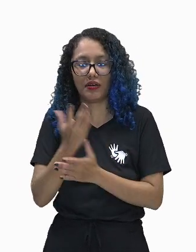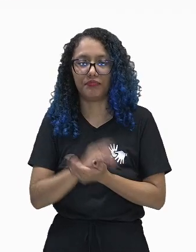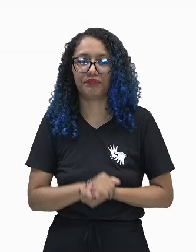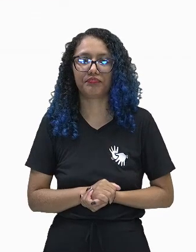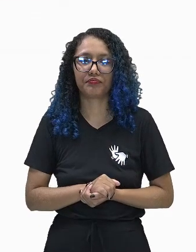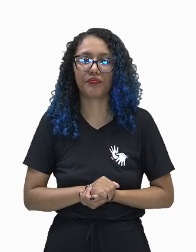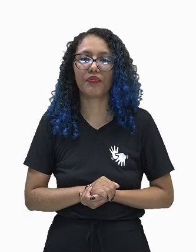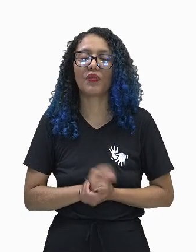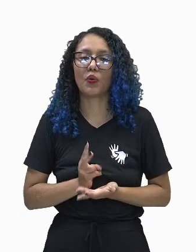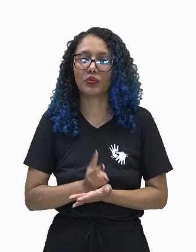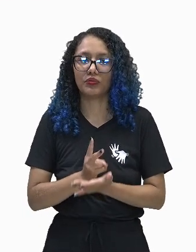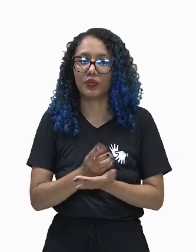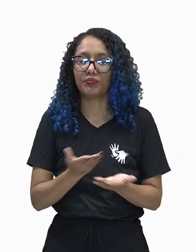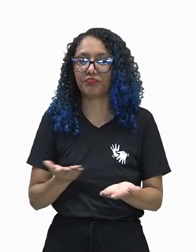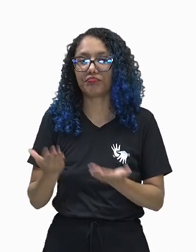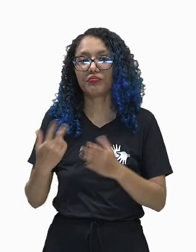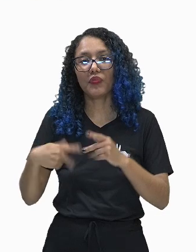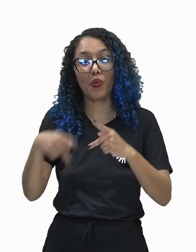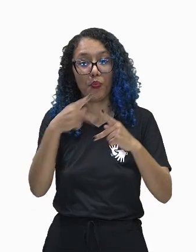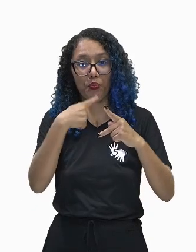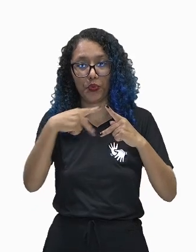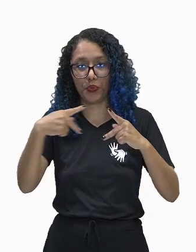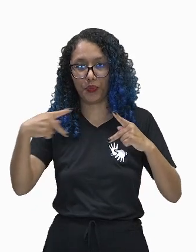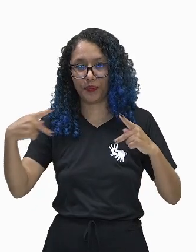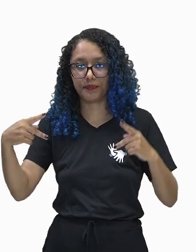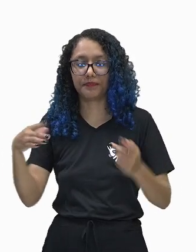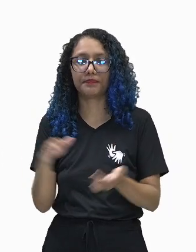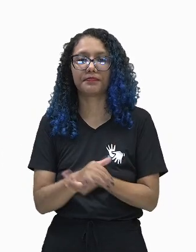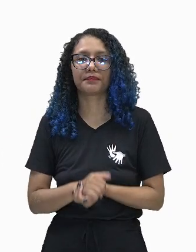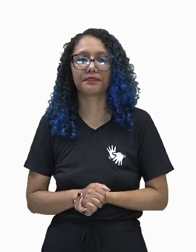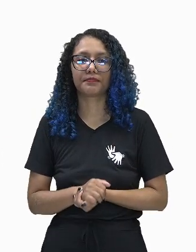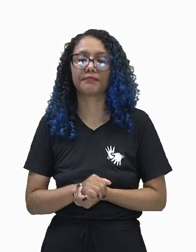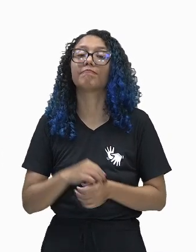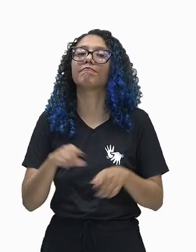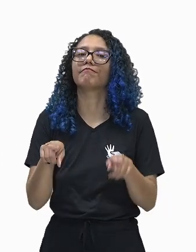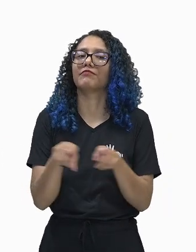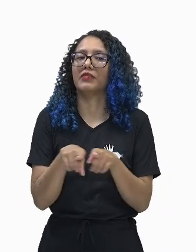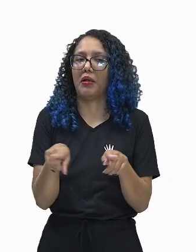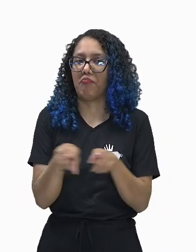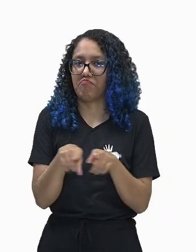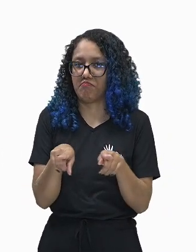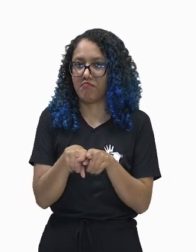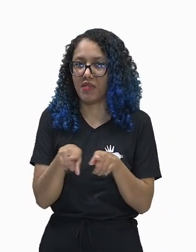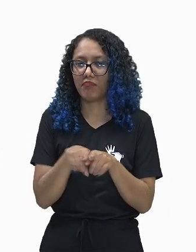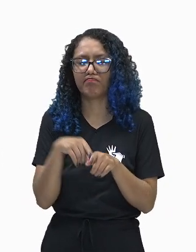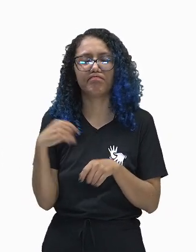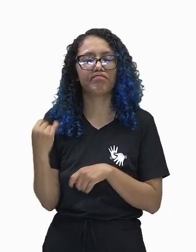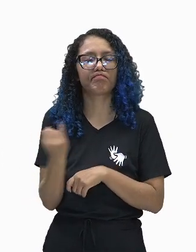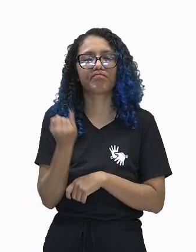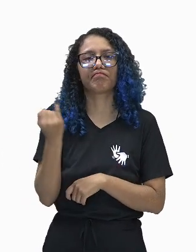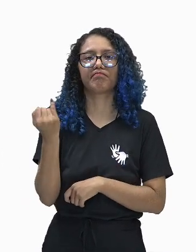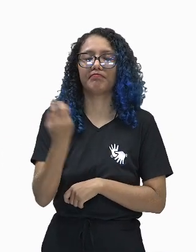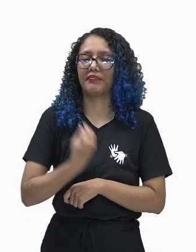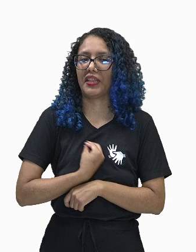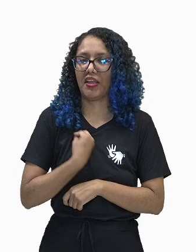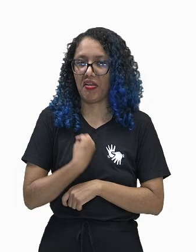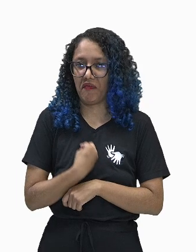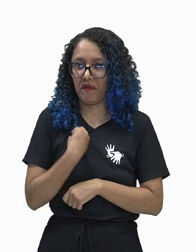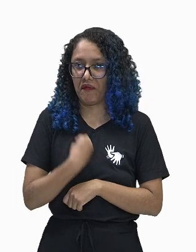apresenta a vocês também as proteínas, as nossas macromoléculas essenciais para a vida